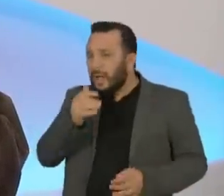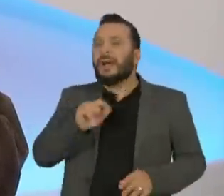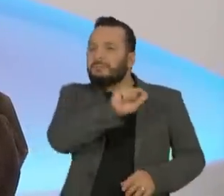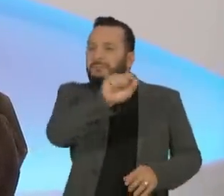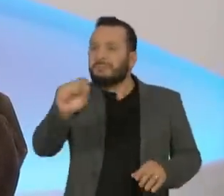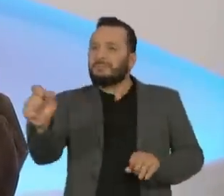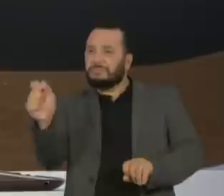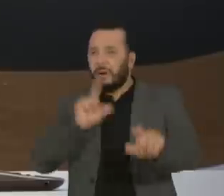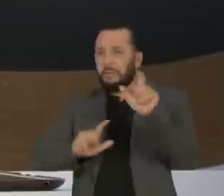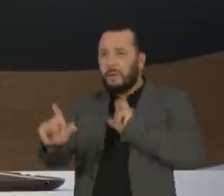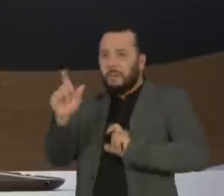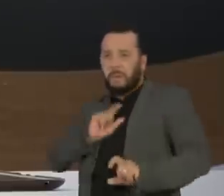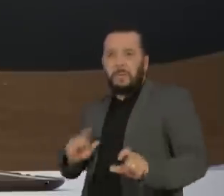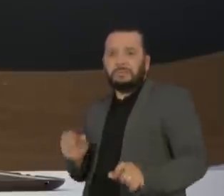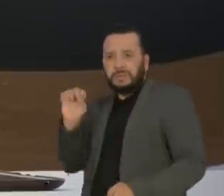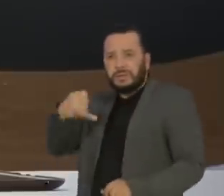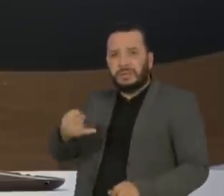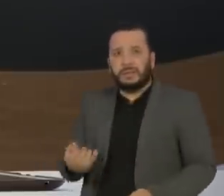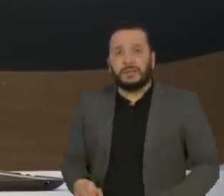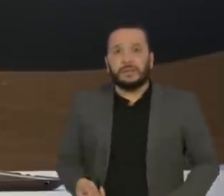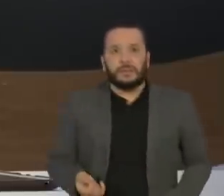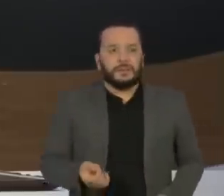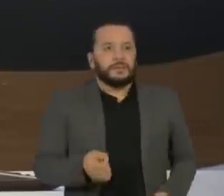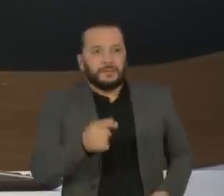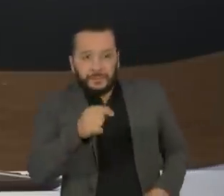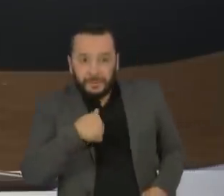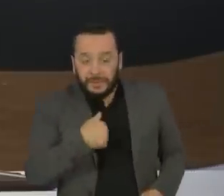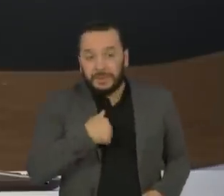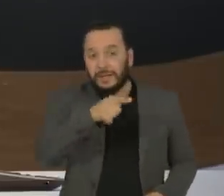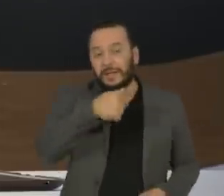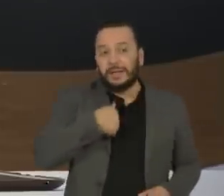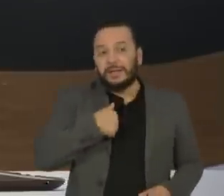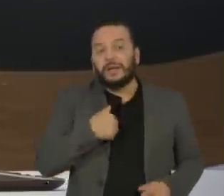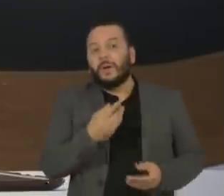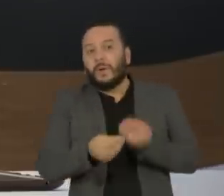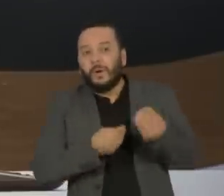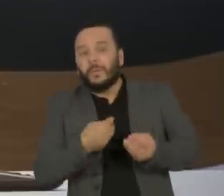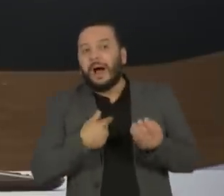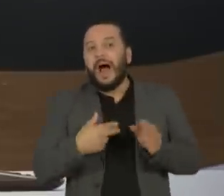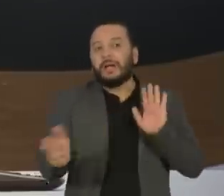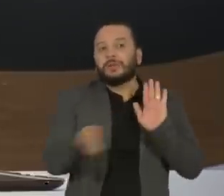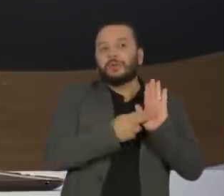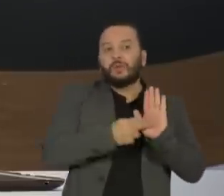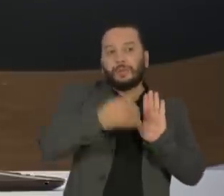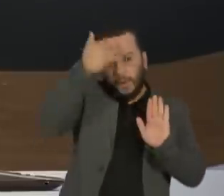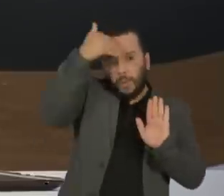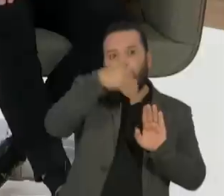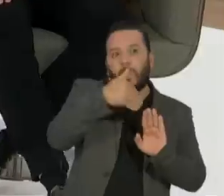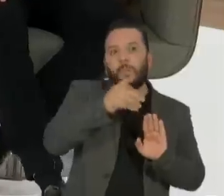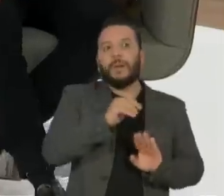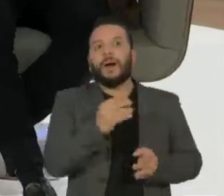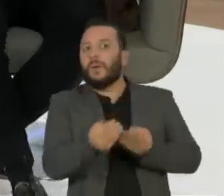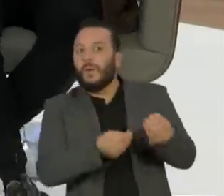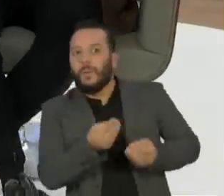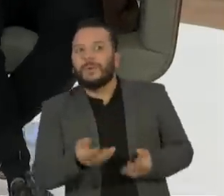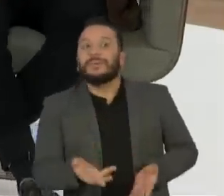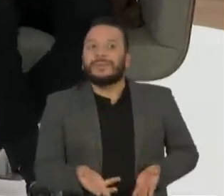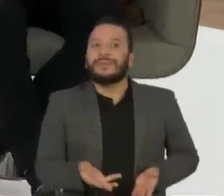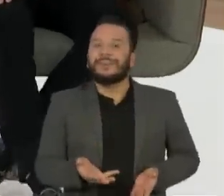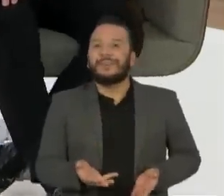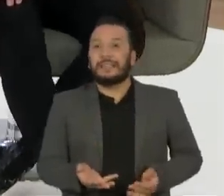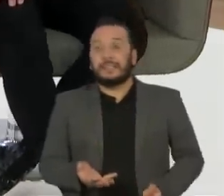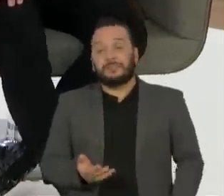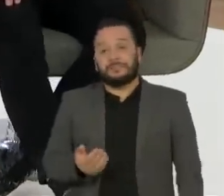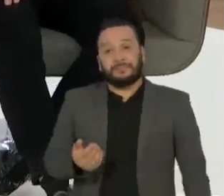é basicamente isso. Mas com meia-culpa, sem meia-culpa, qual é o modo como você lida com isso? Olha, eu acho o